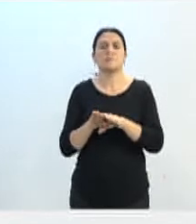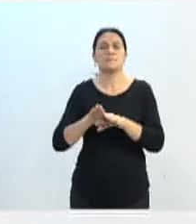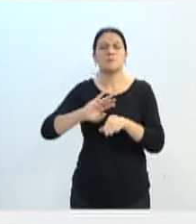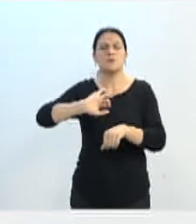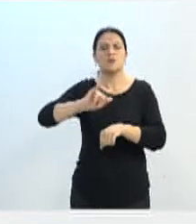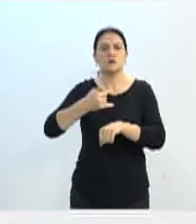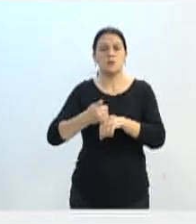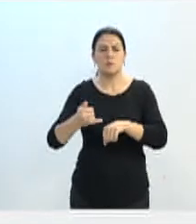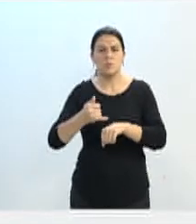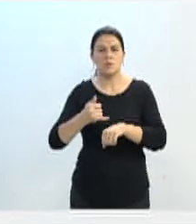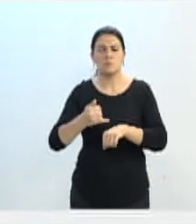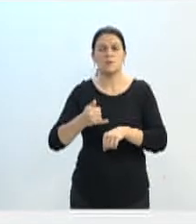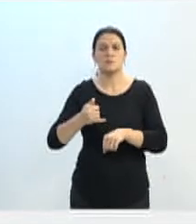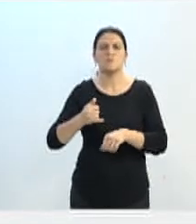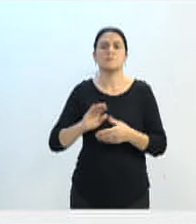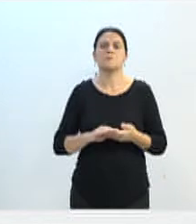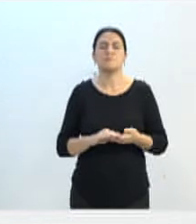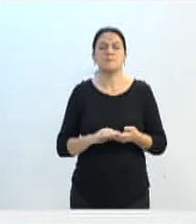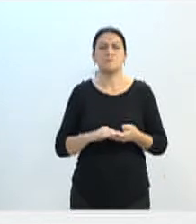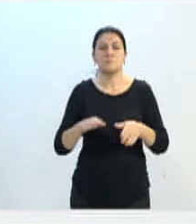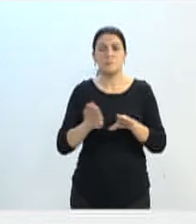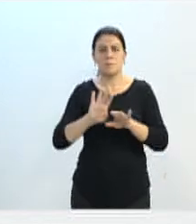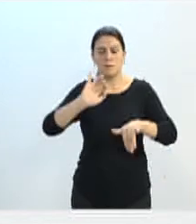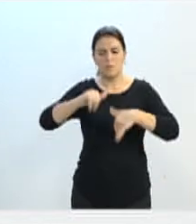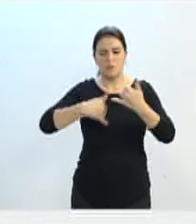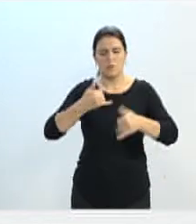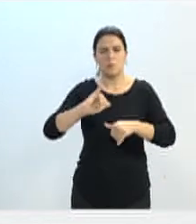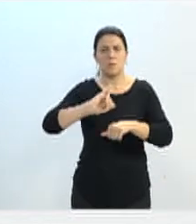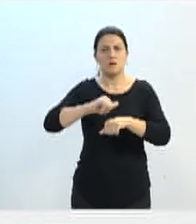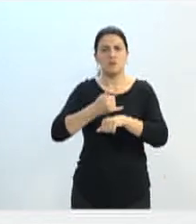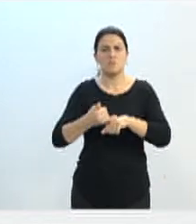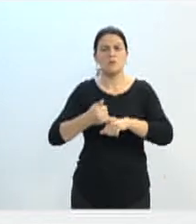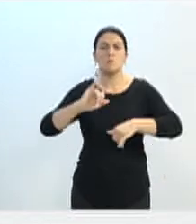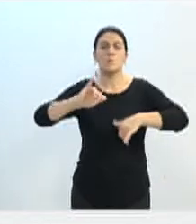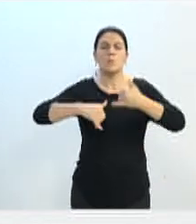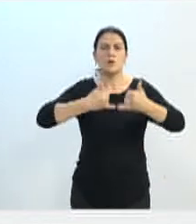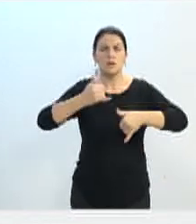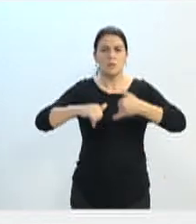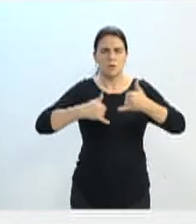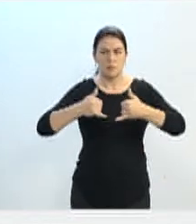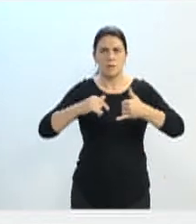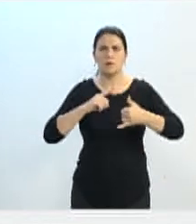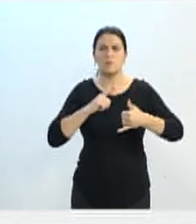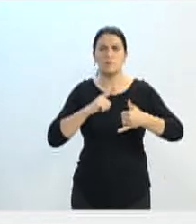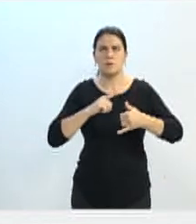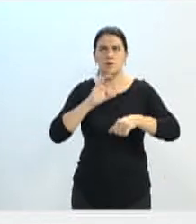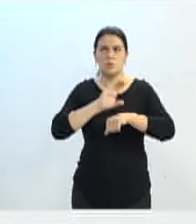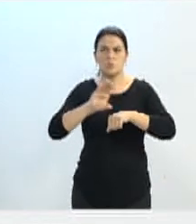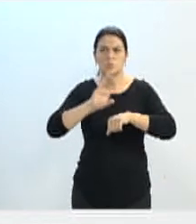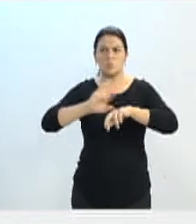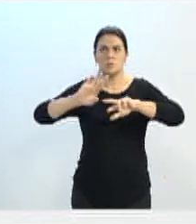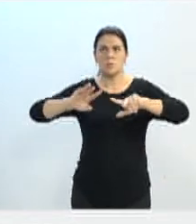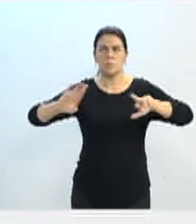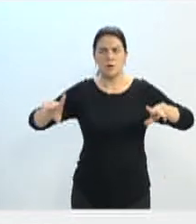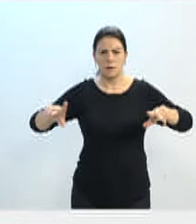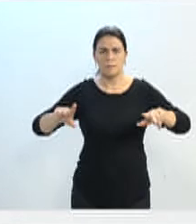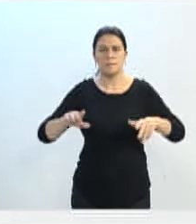Letras em Inglês em Laguna, e Química em Jaraguá do Sul. Então, esses são os cursos que estão sendo ofertados